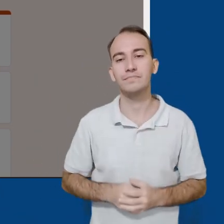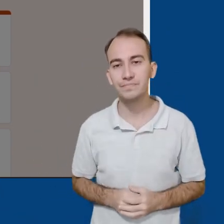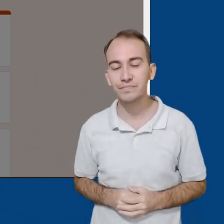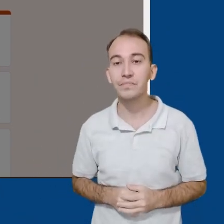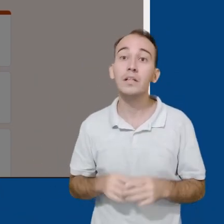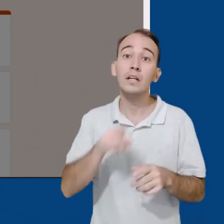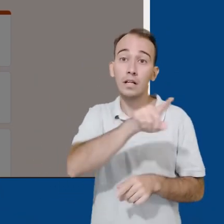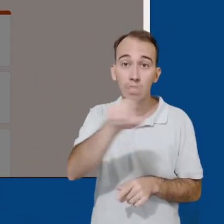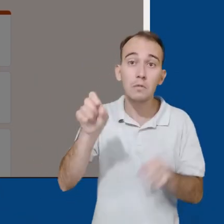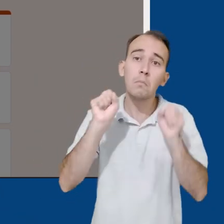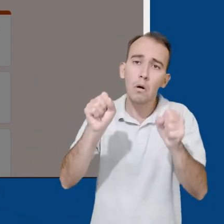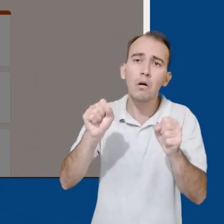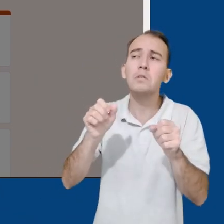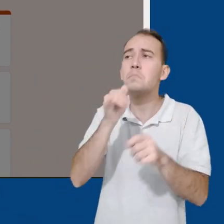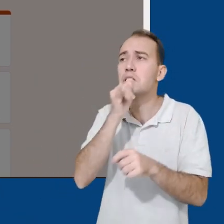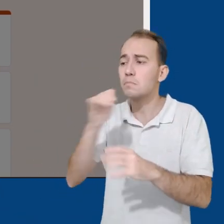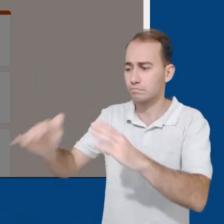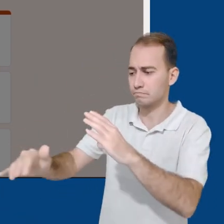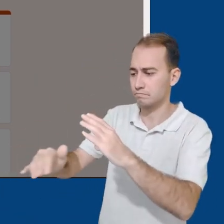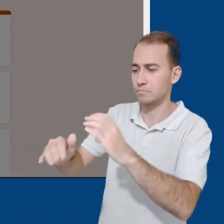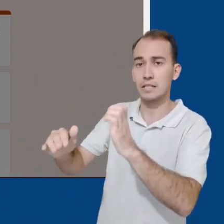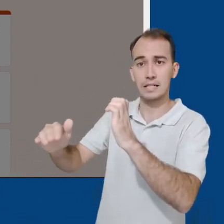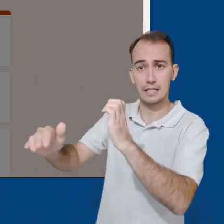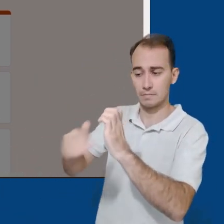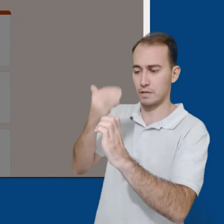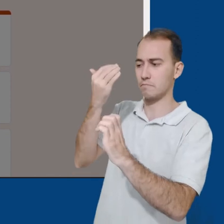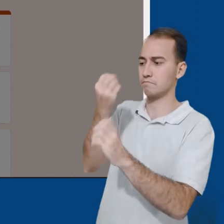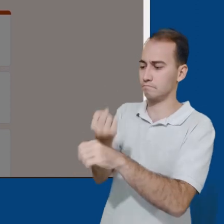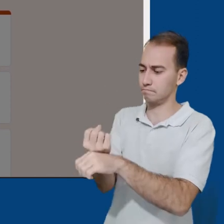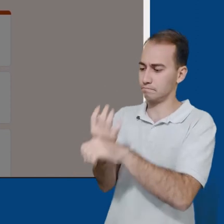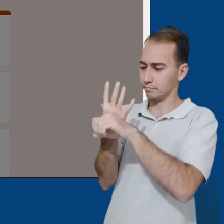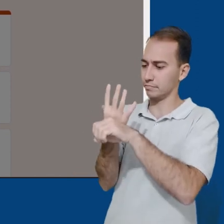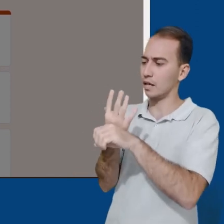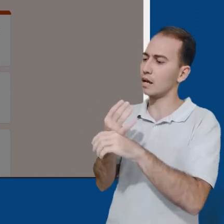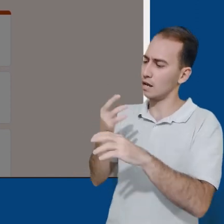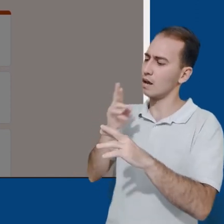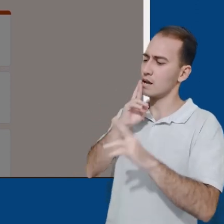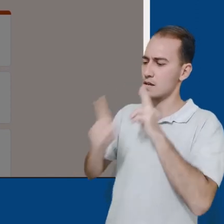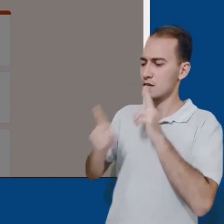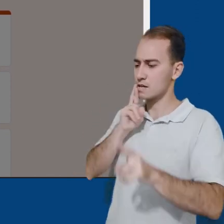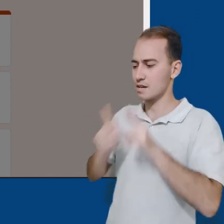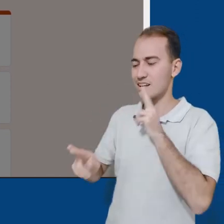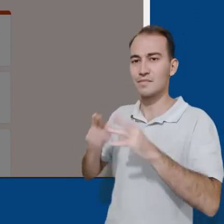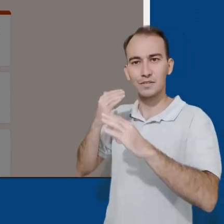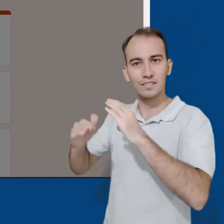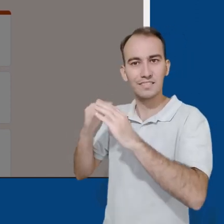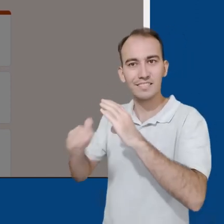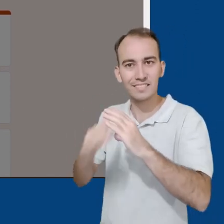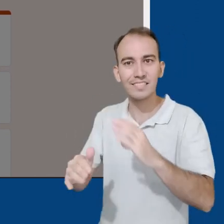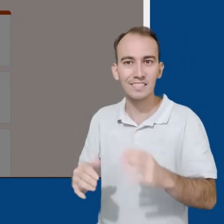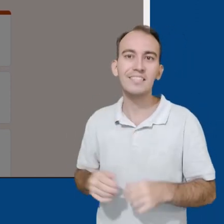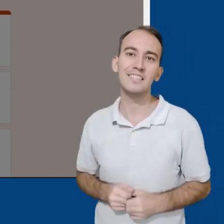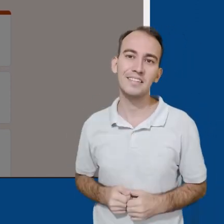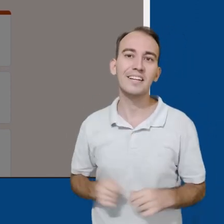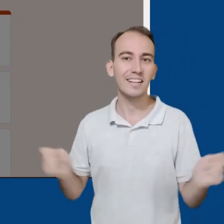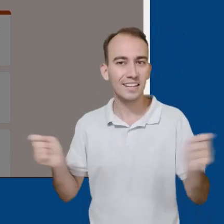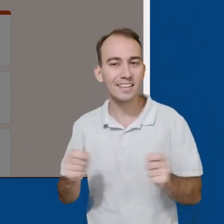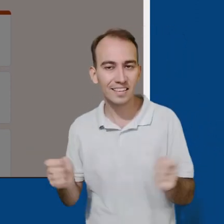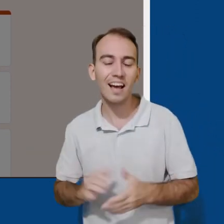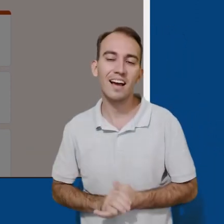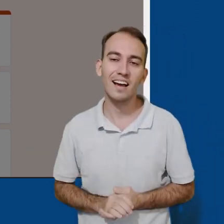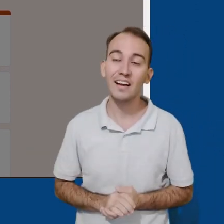E podemos também permitir que o formulário seja respondido diretamente pelo corpo do e-mail. Podemos escolher utilizar o link de